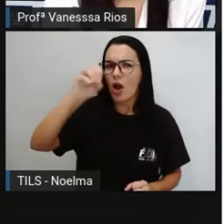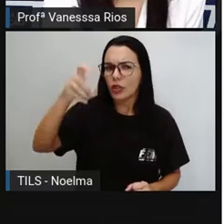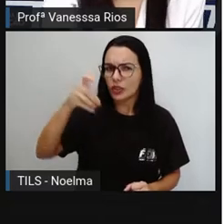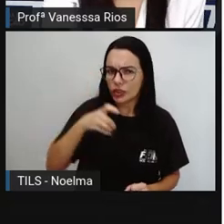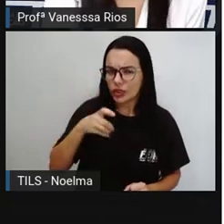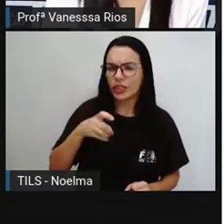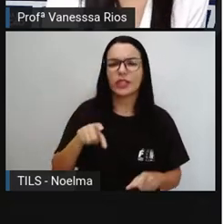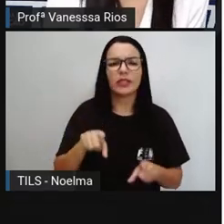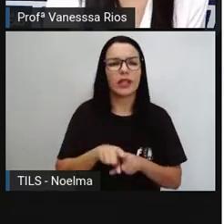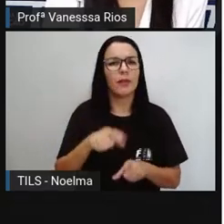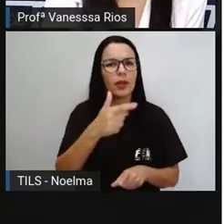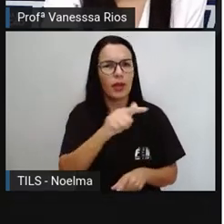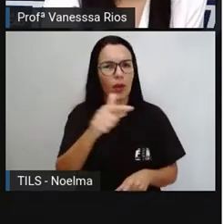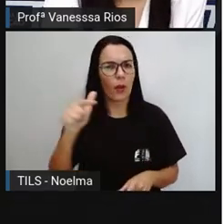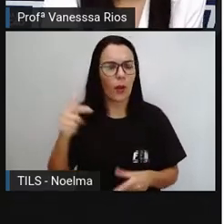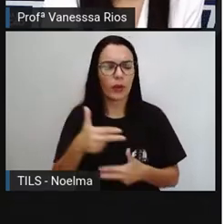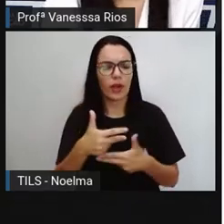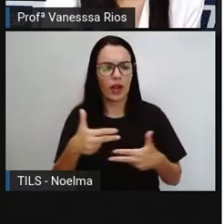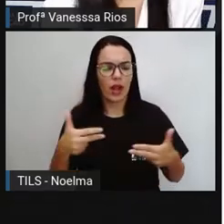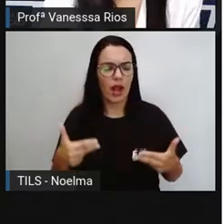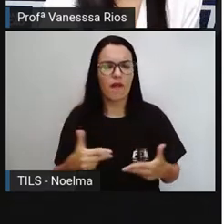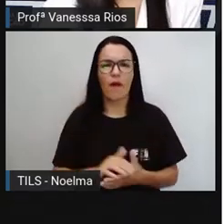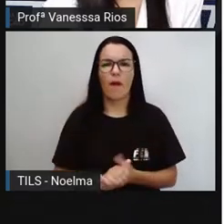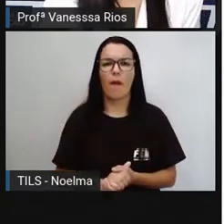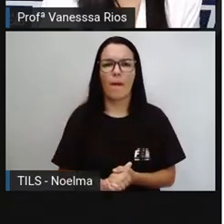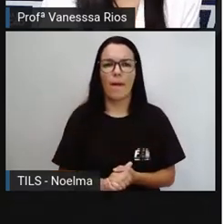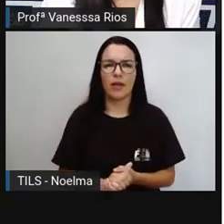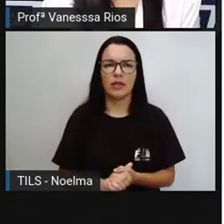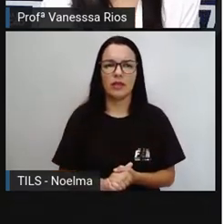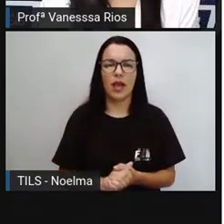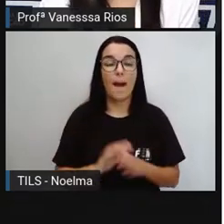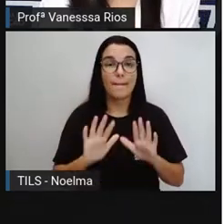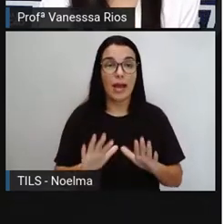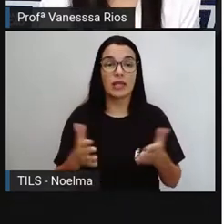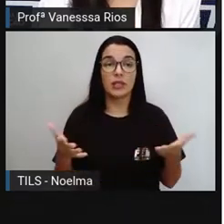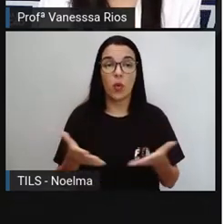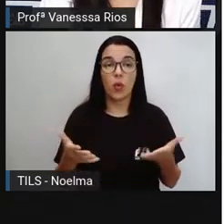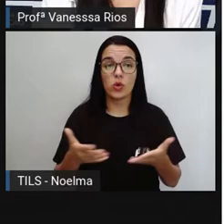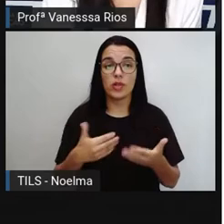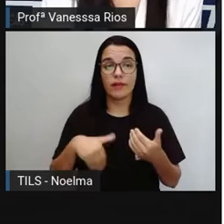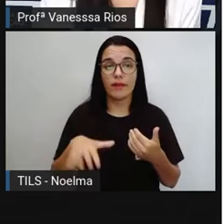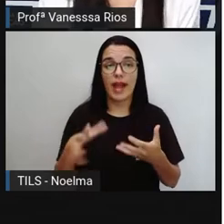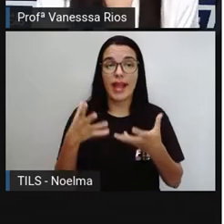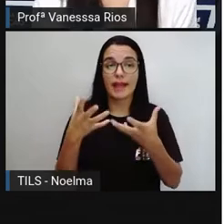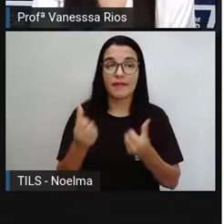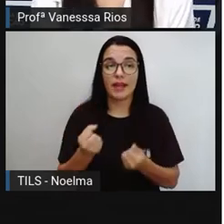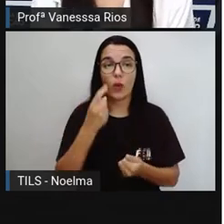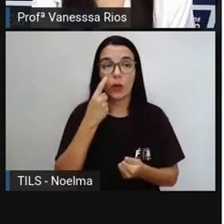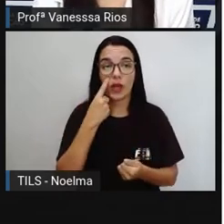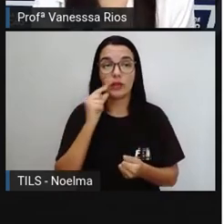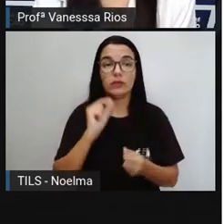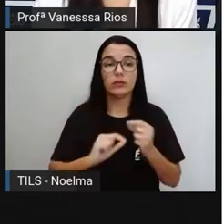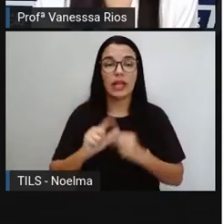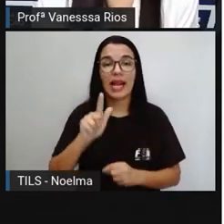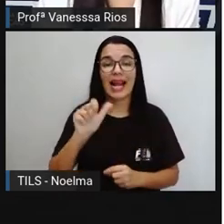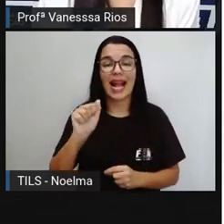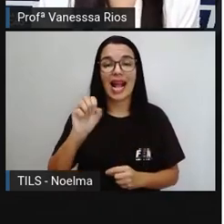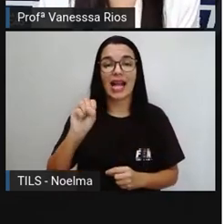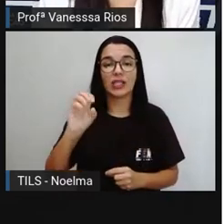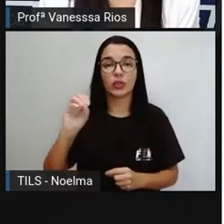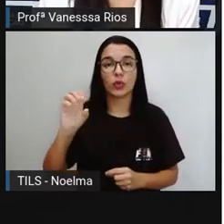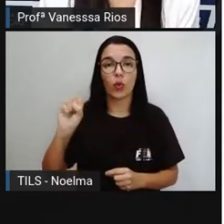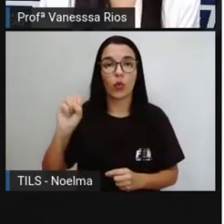outro ambiente, de uma outra forma, mas o que a gente quer observar em relação ao estado gasoso das